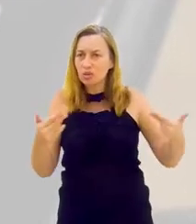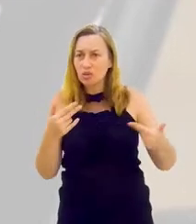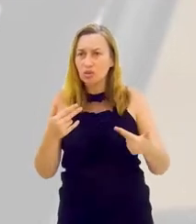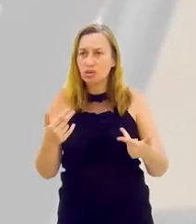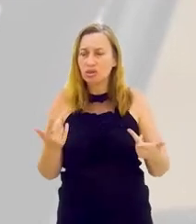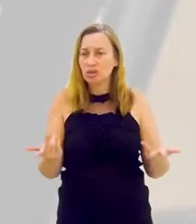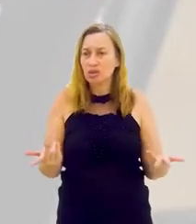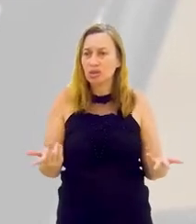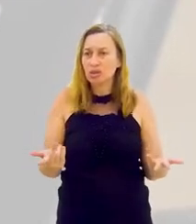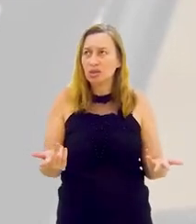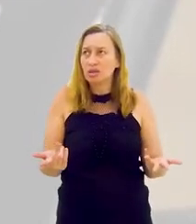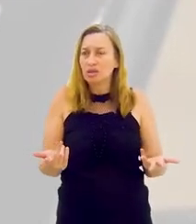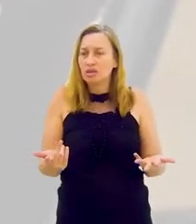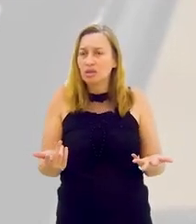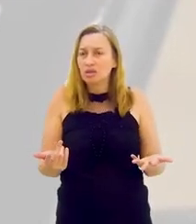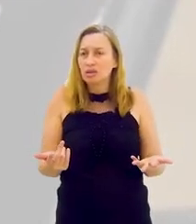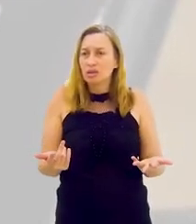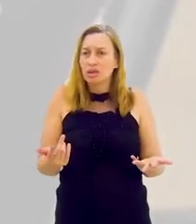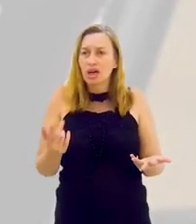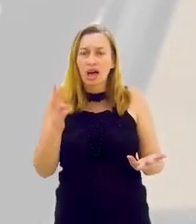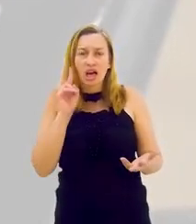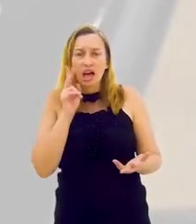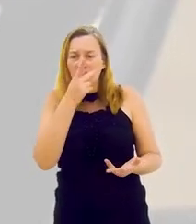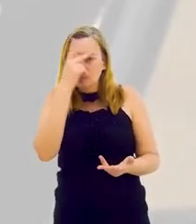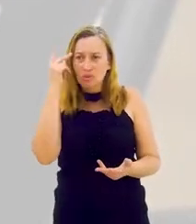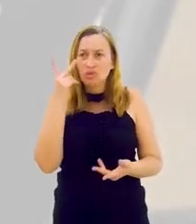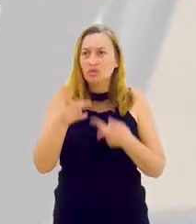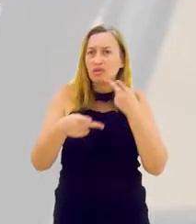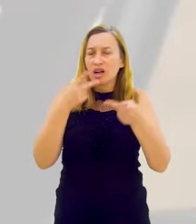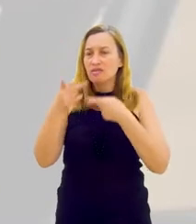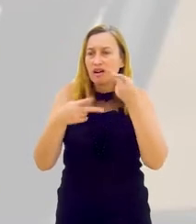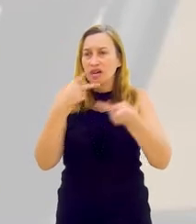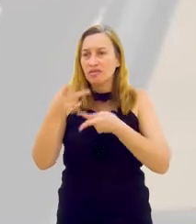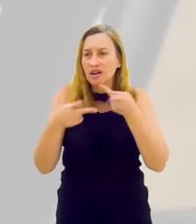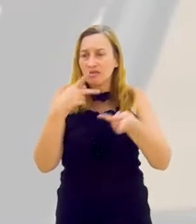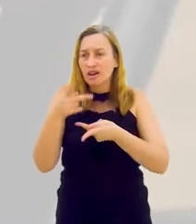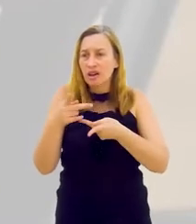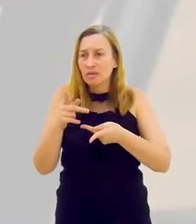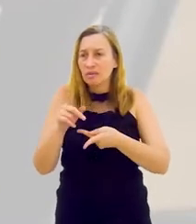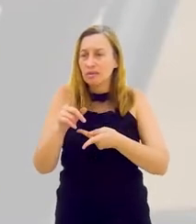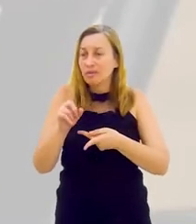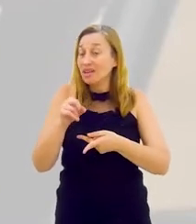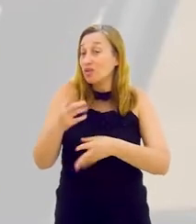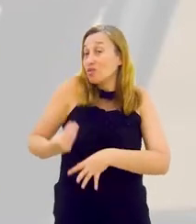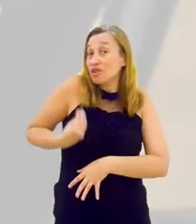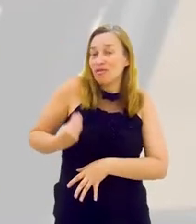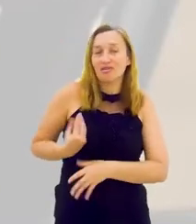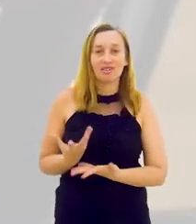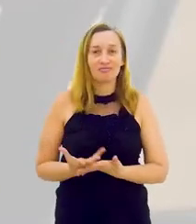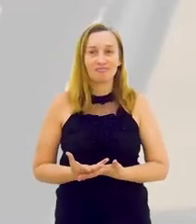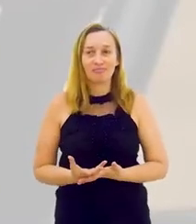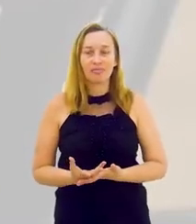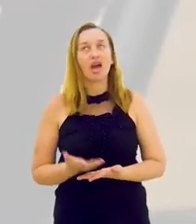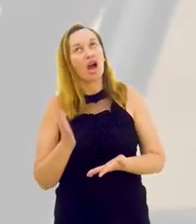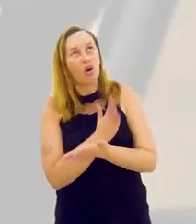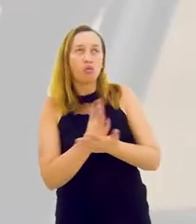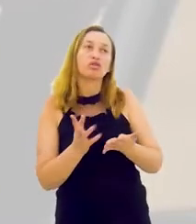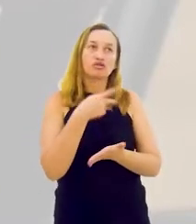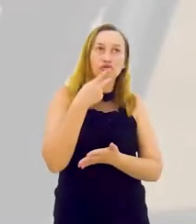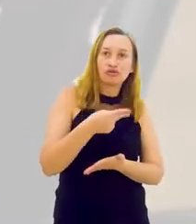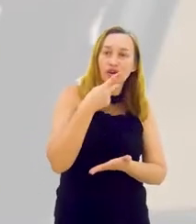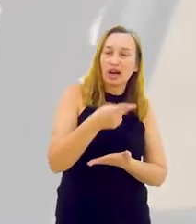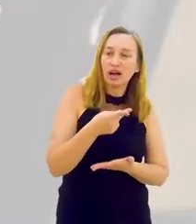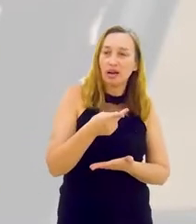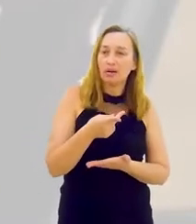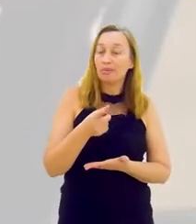ser formado, embaixo estão todos os soft skills debaixo da água que as pessoas não estão falando e que não são ensinadas nas universidades, nas escolas.